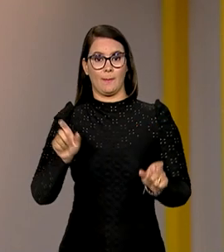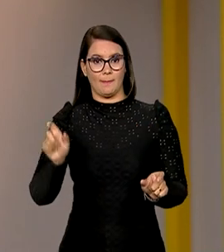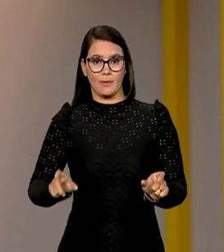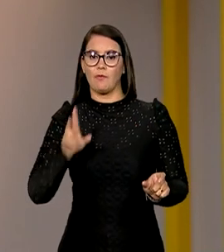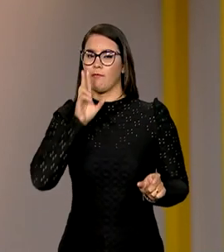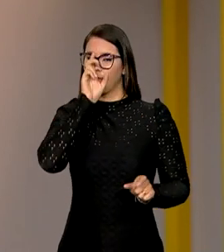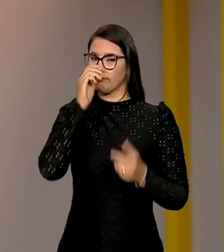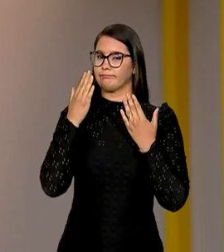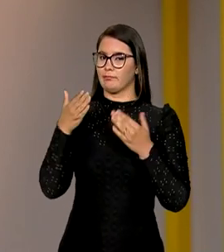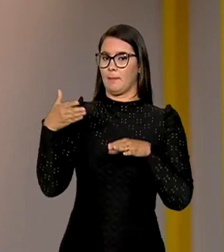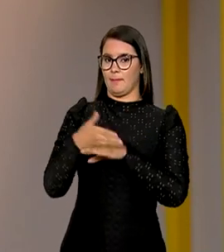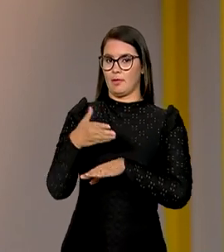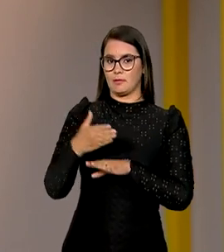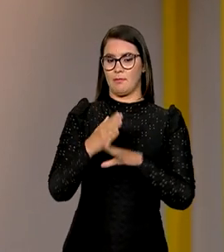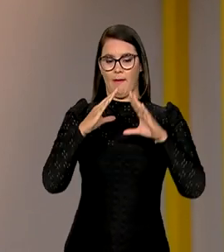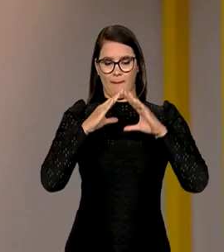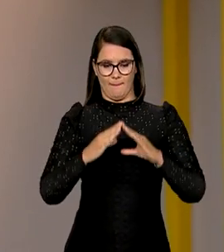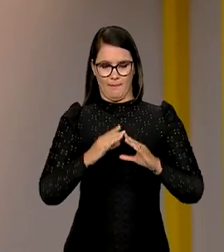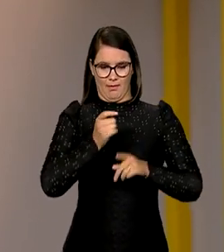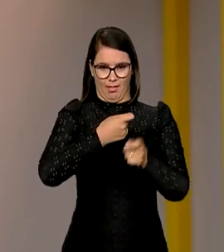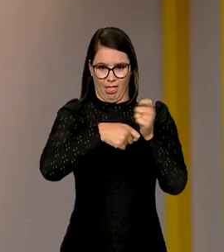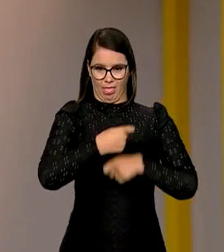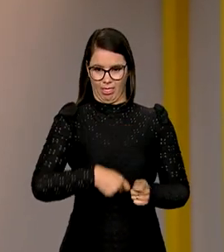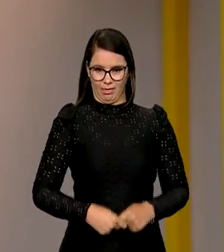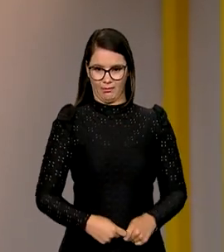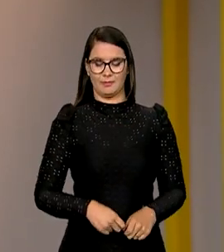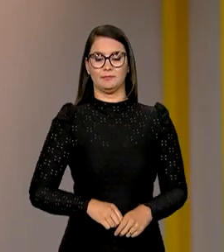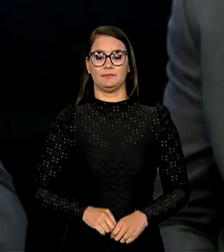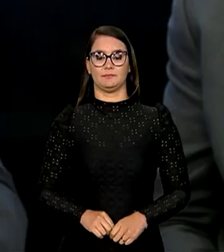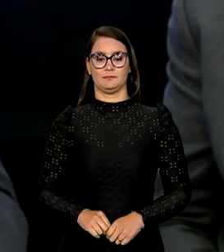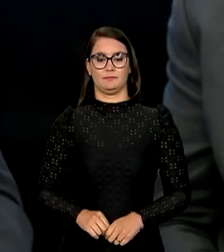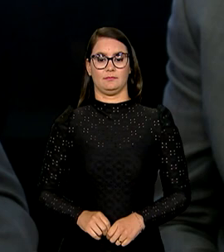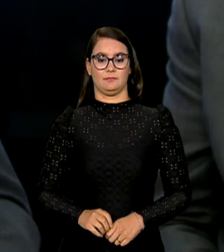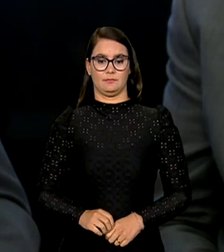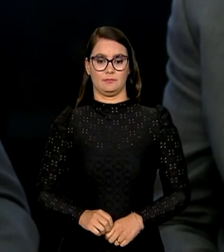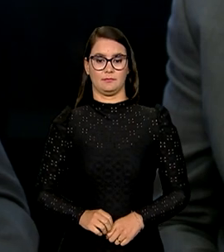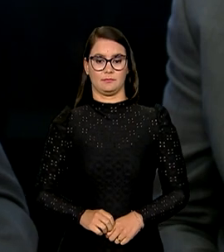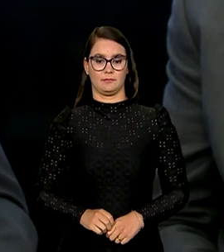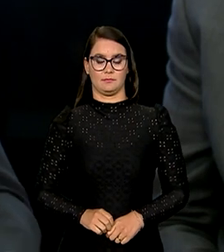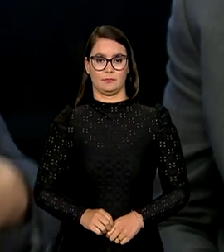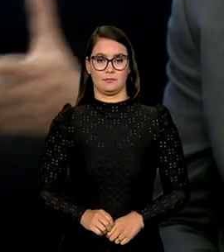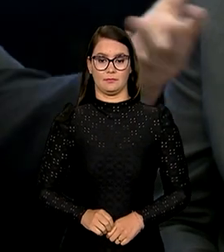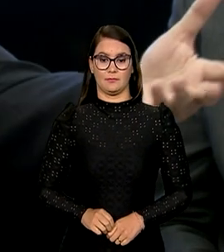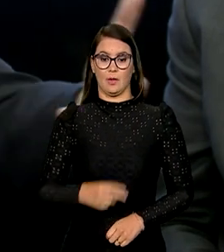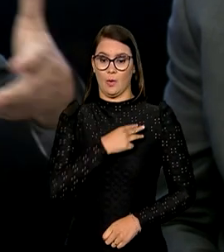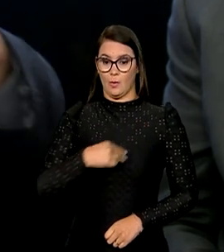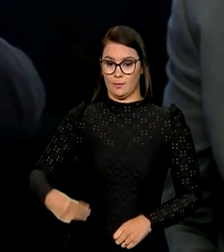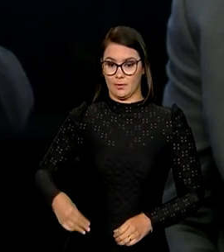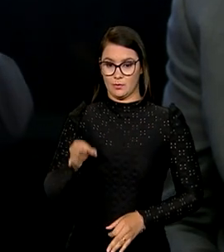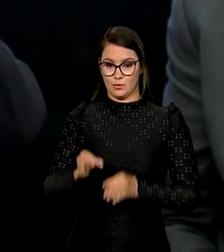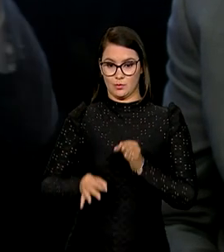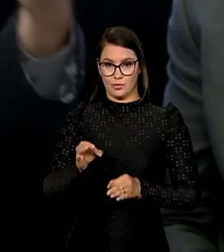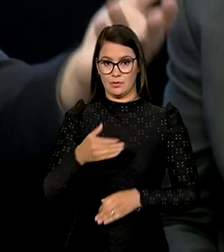fortes indícios de participação em esquemas de pirâmide financeira. O Ministro da Justiça e Segurança Pública,